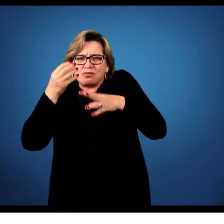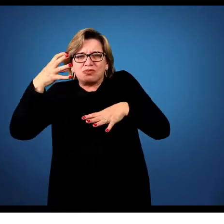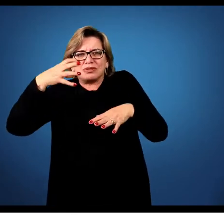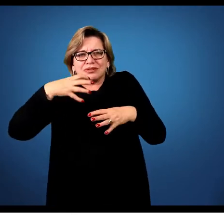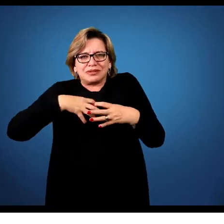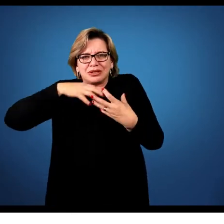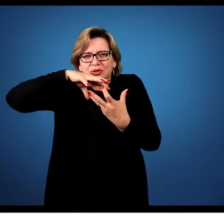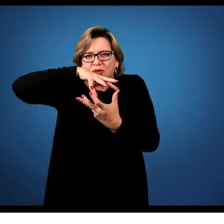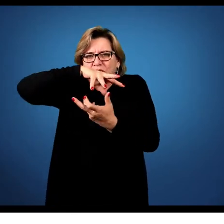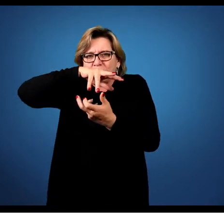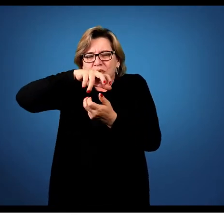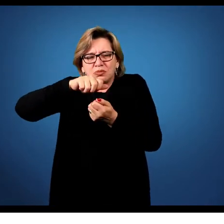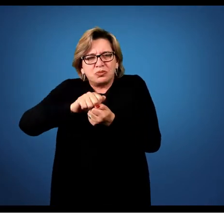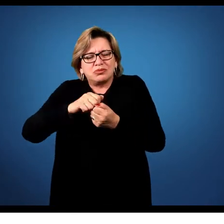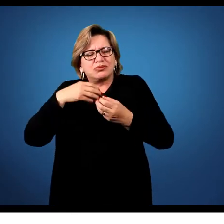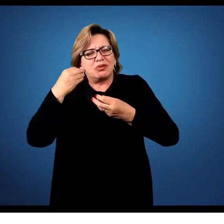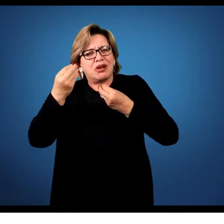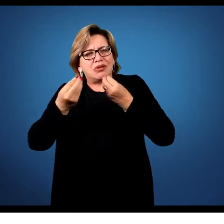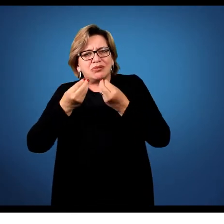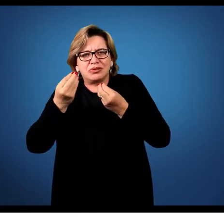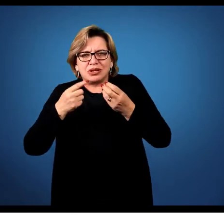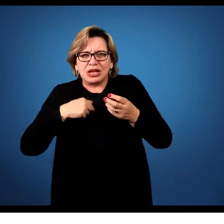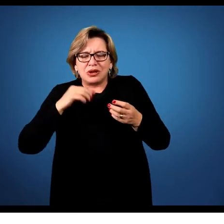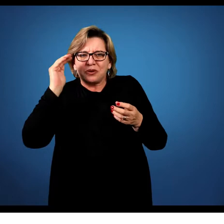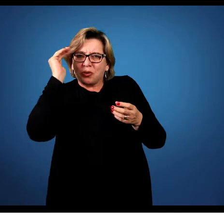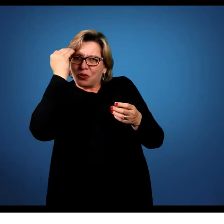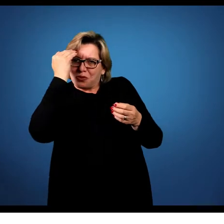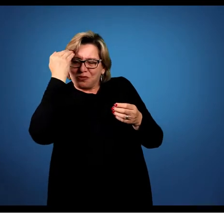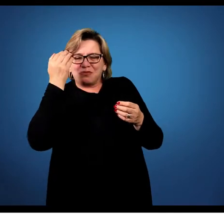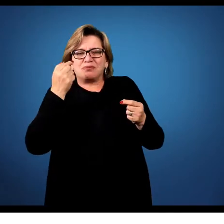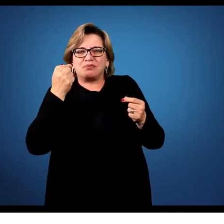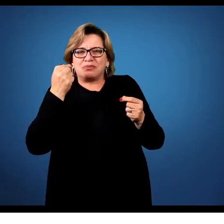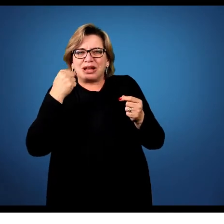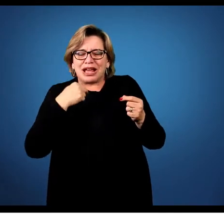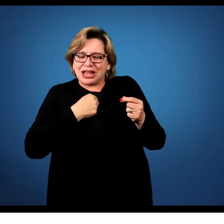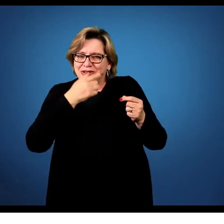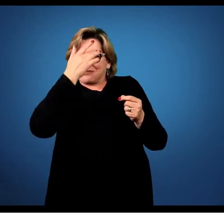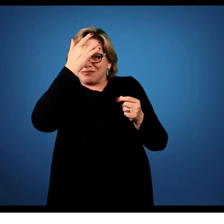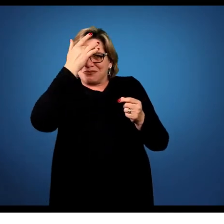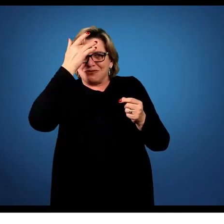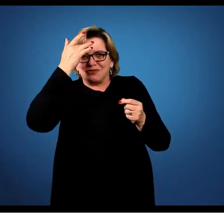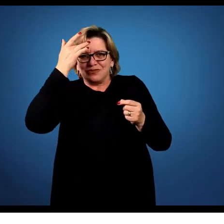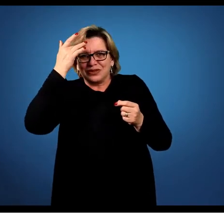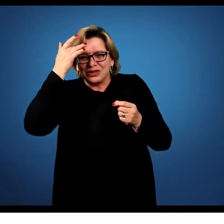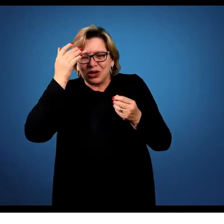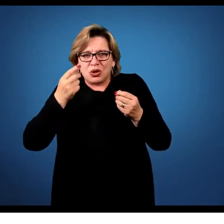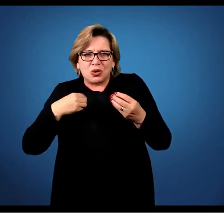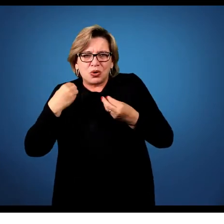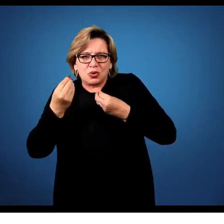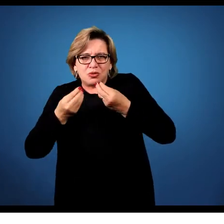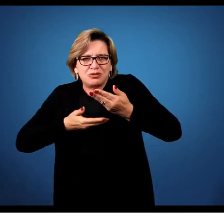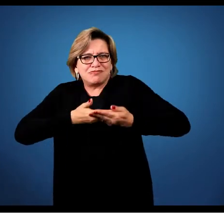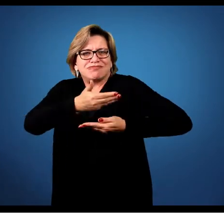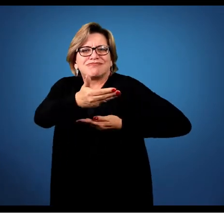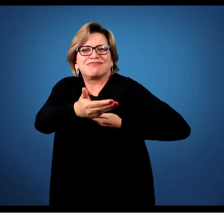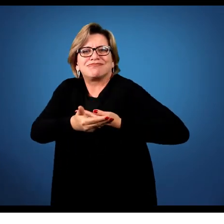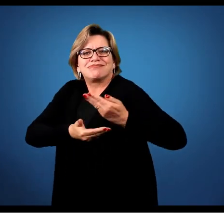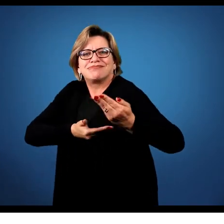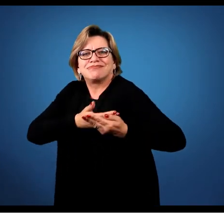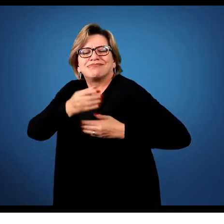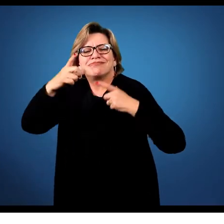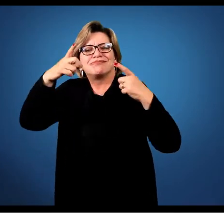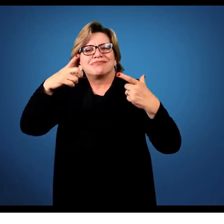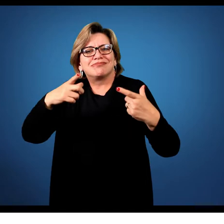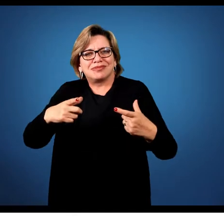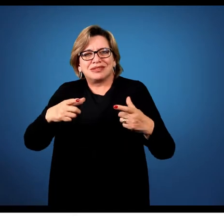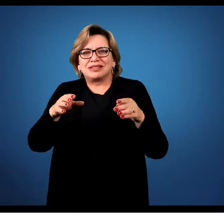como eu me compreendo enquanto um ser, como eu me relaciono com o espaço. Mas isso tem muita relação com